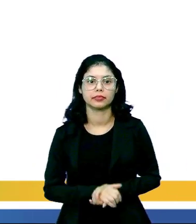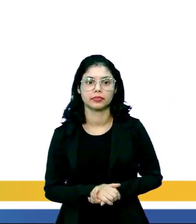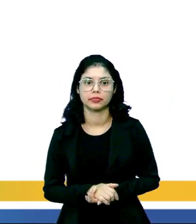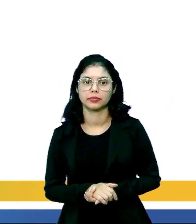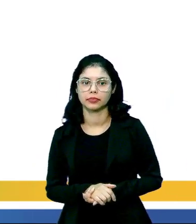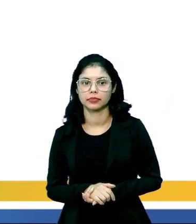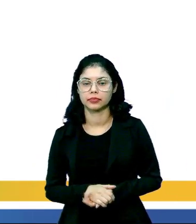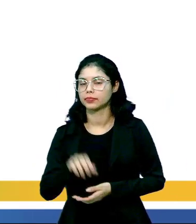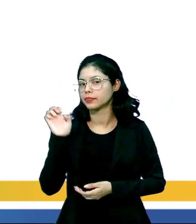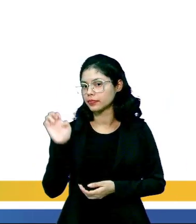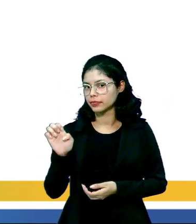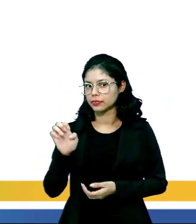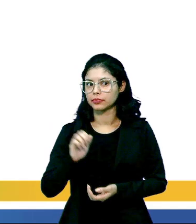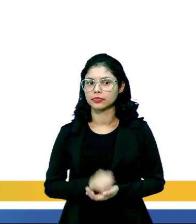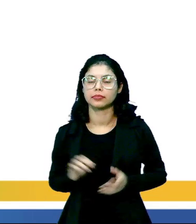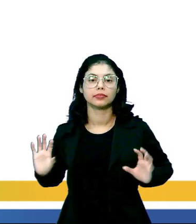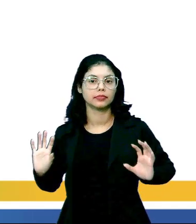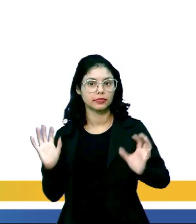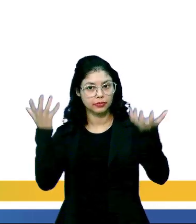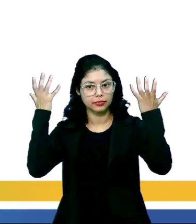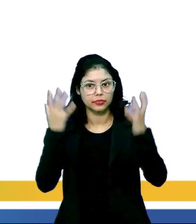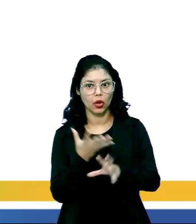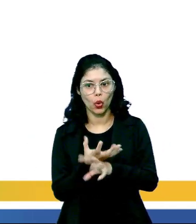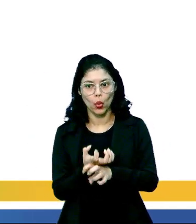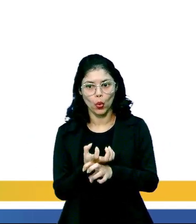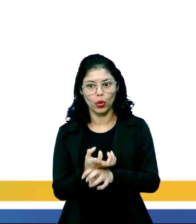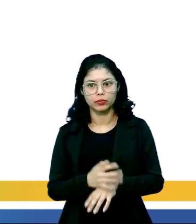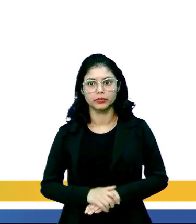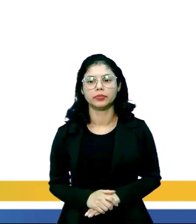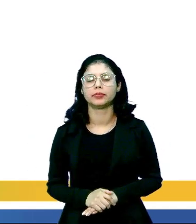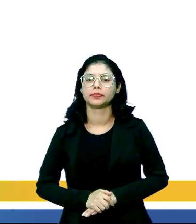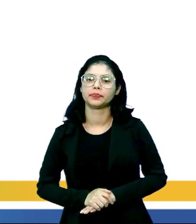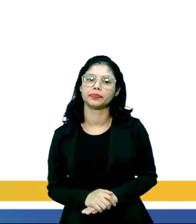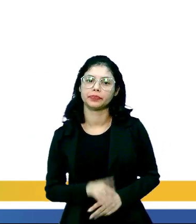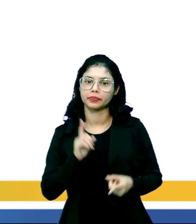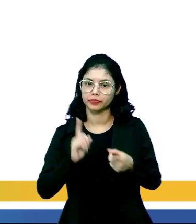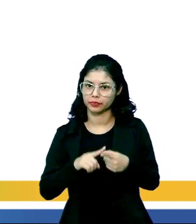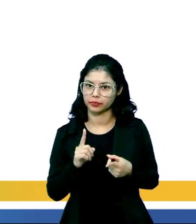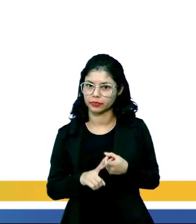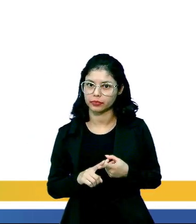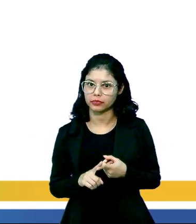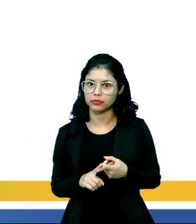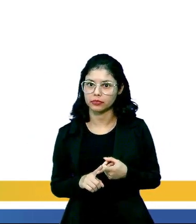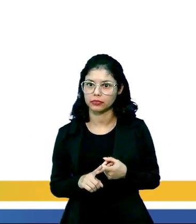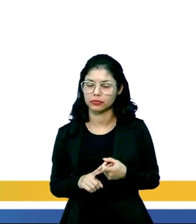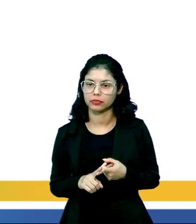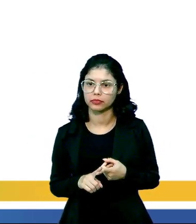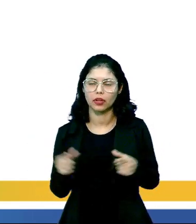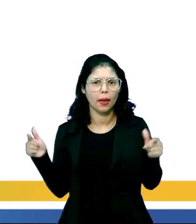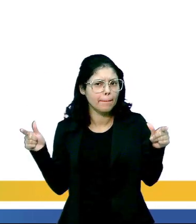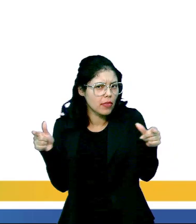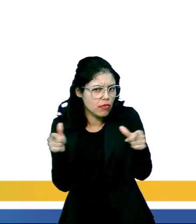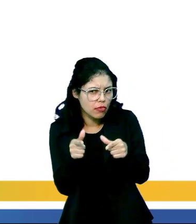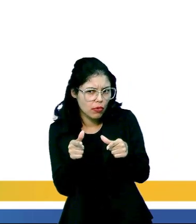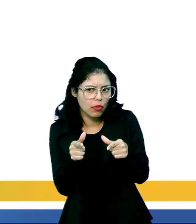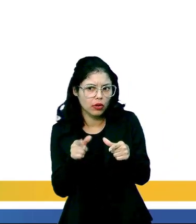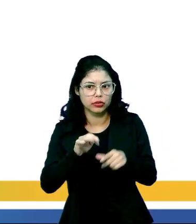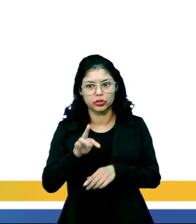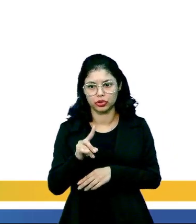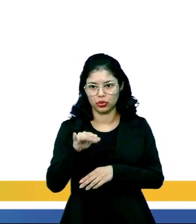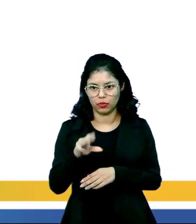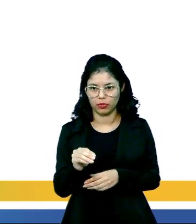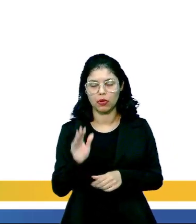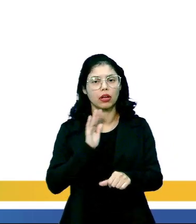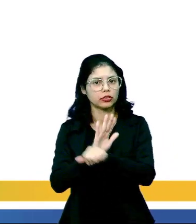E, pessoal, de clima seco, tá certo? Por causa que a menor quantidade de estômatos